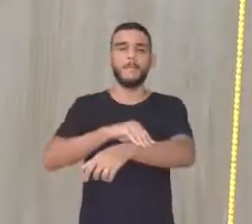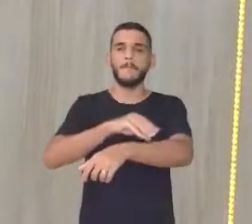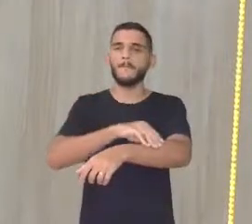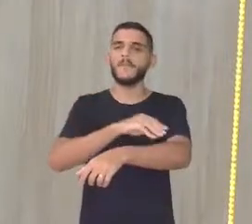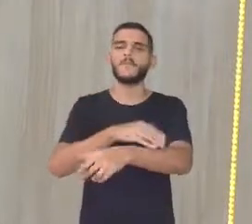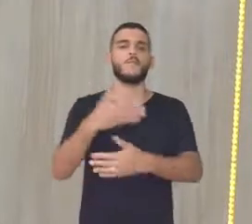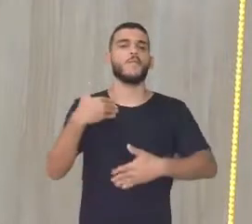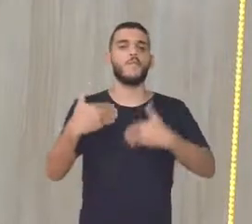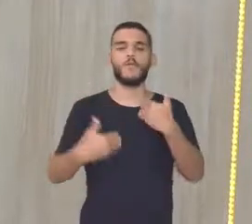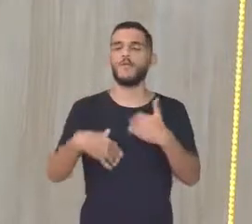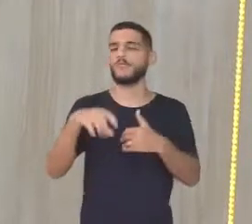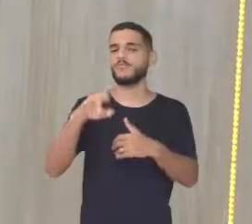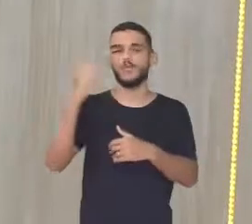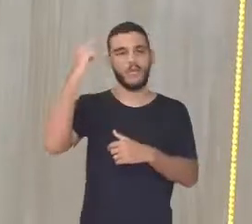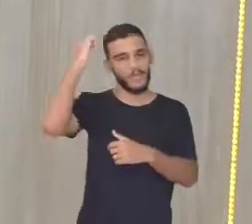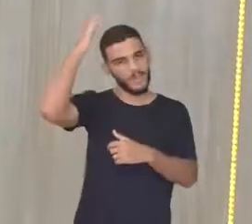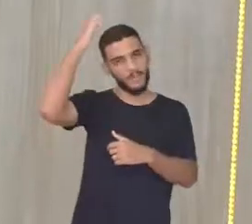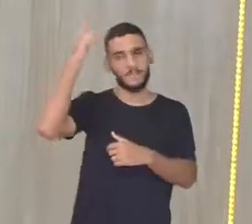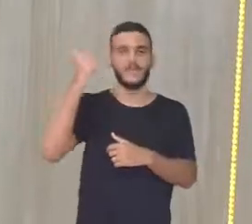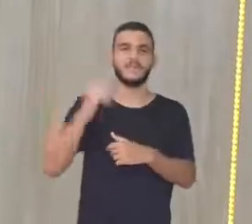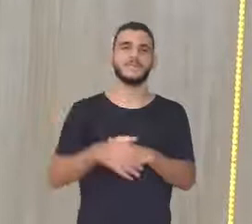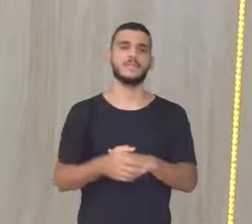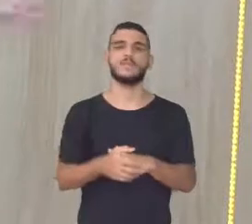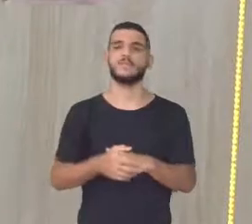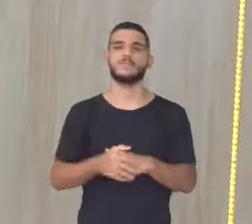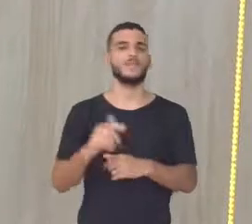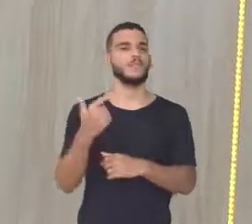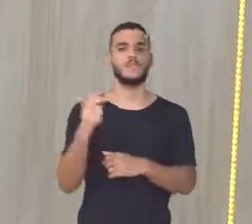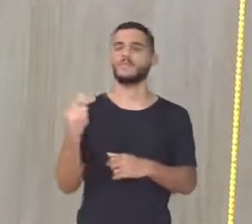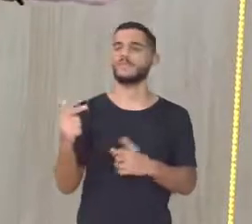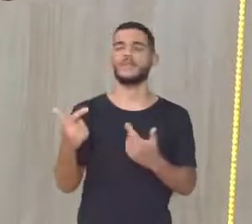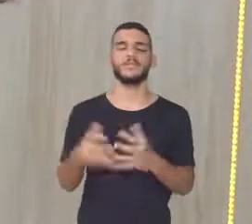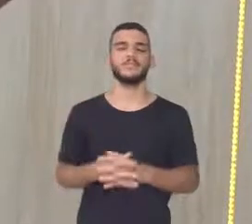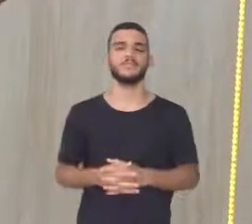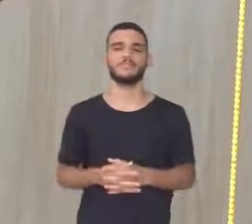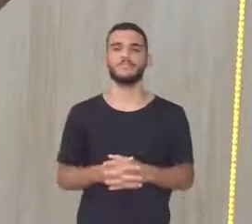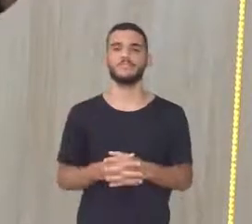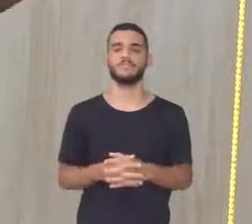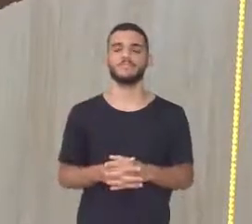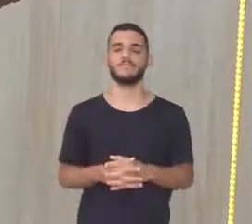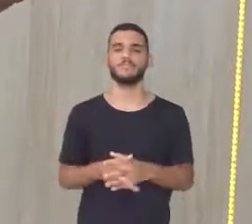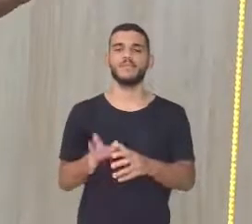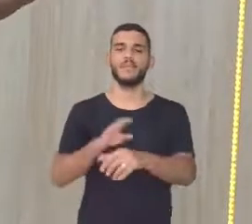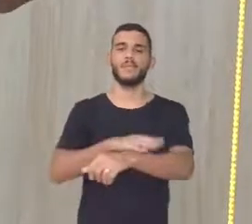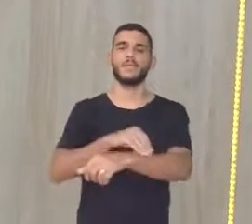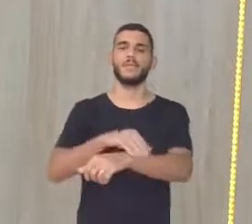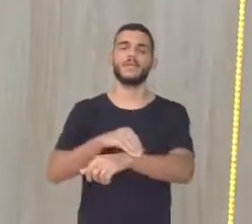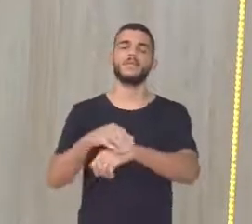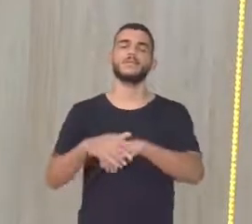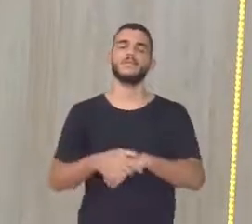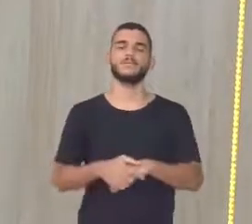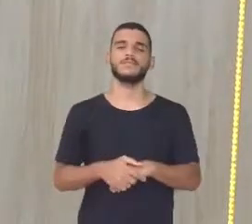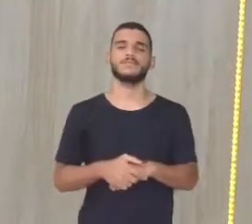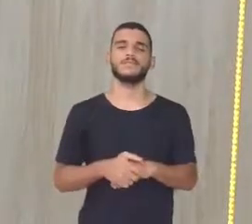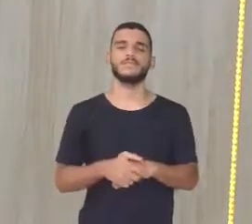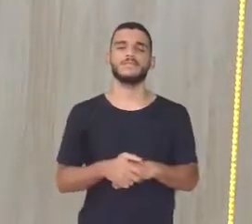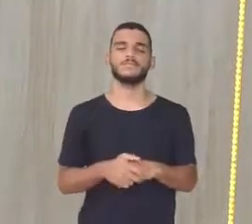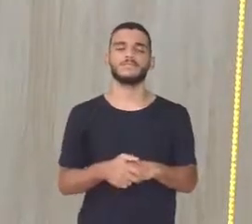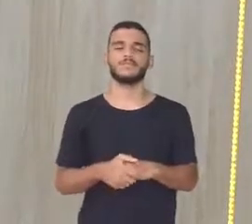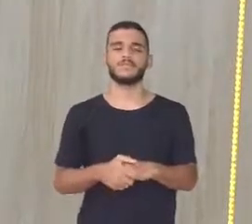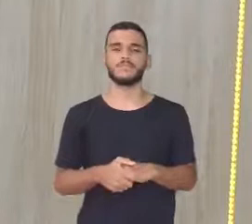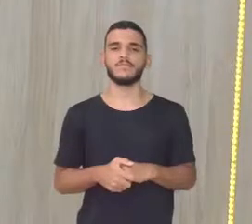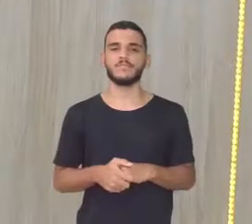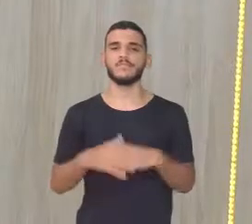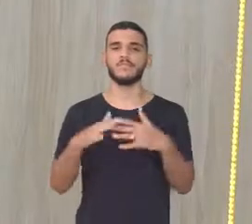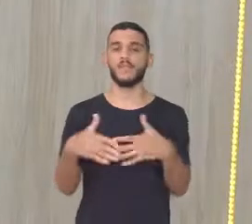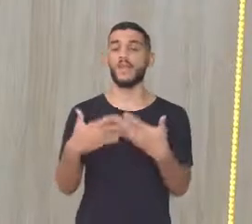ó Na cabeça O resto do teu corpo No suvaco Mesmo não tem Né? É O que foi Juninho Play? Né? Não tem Mas